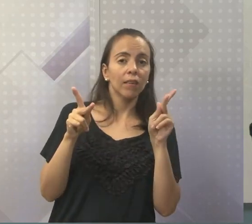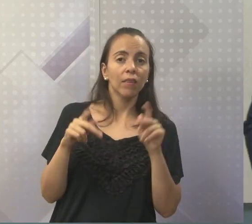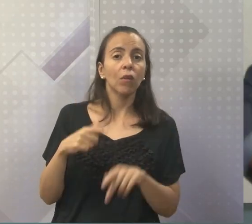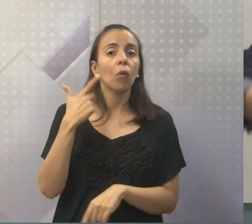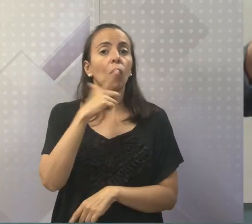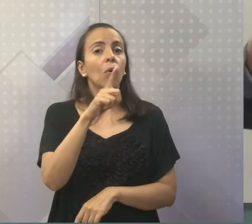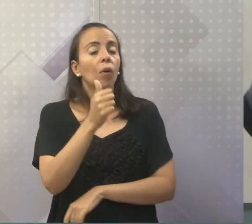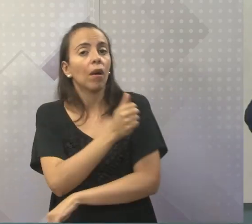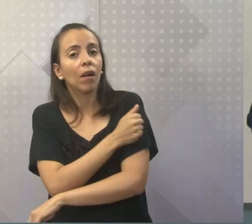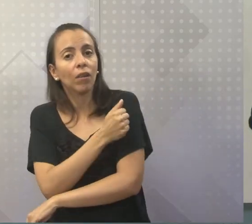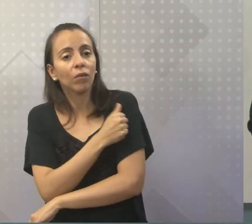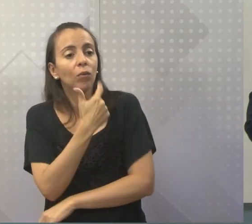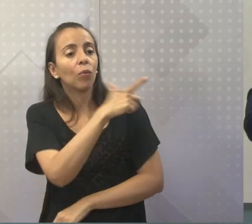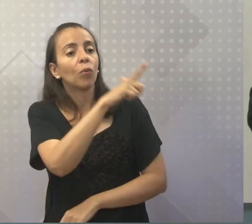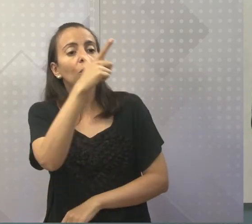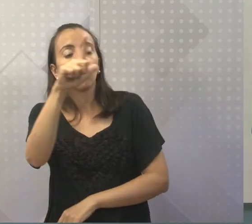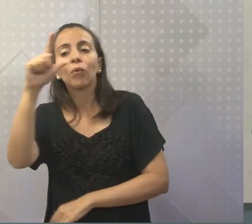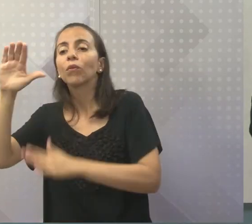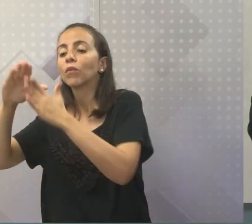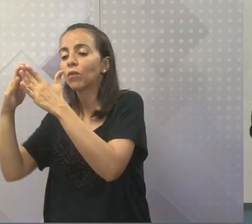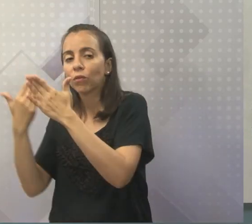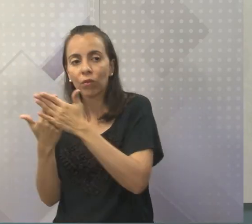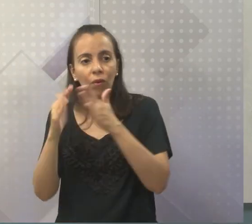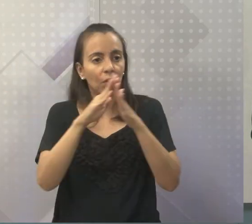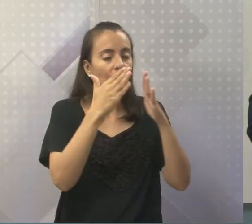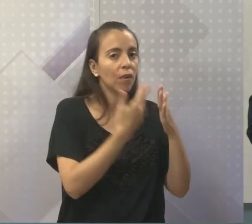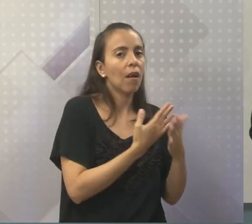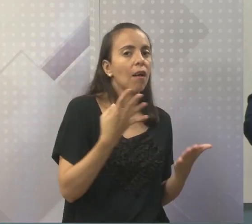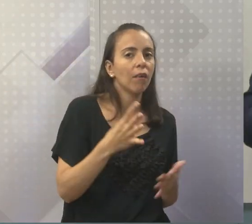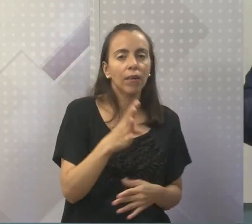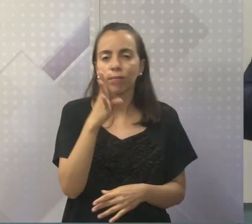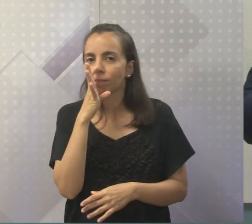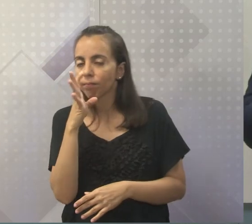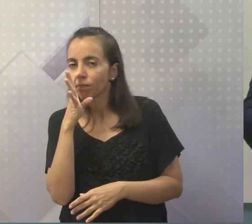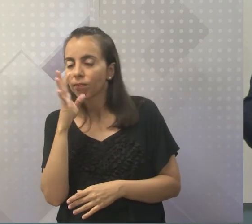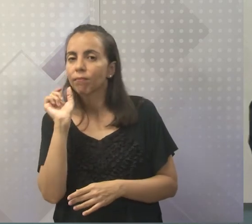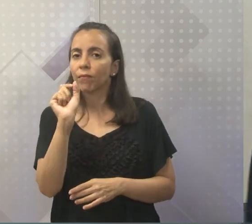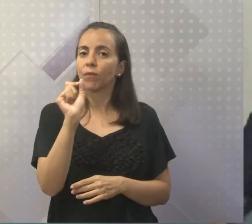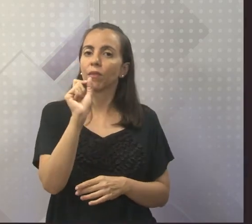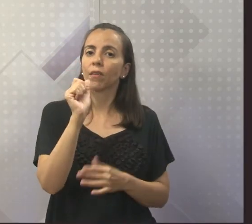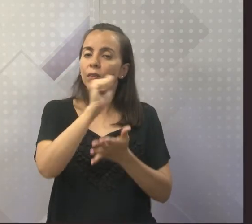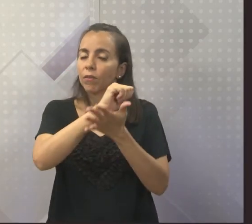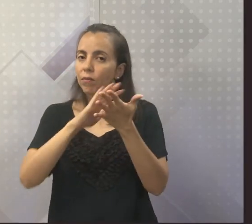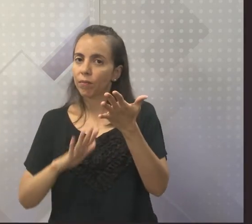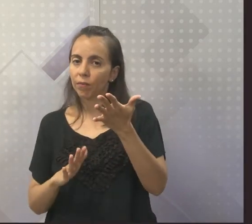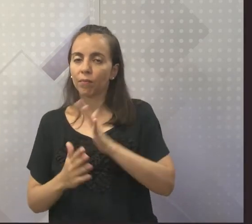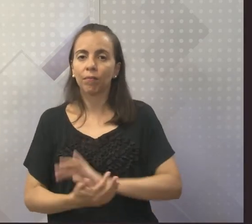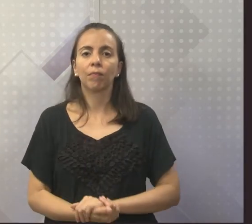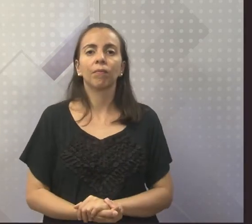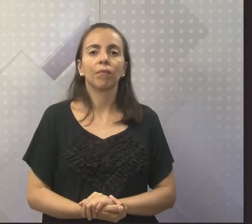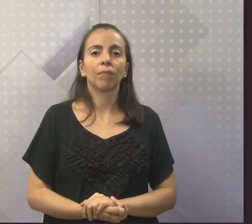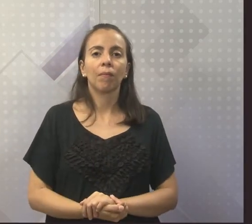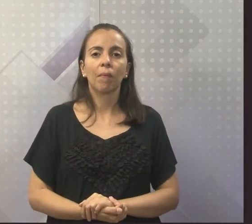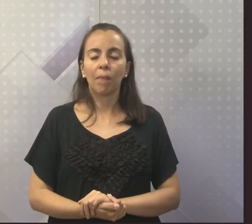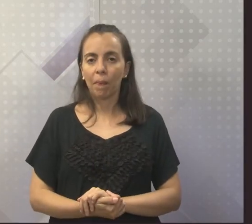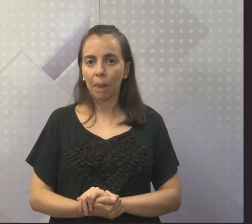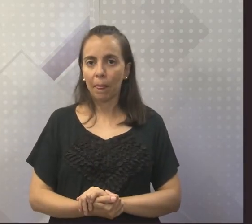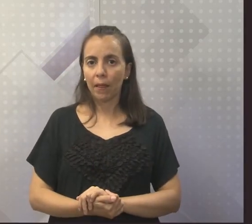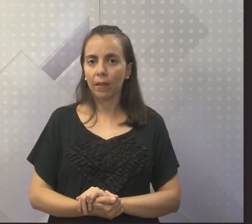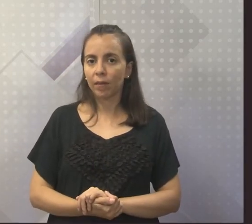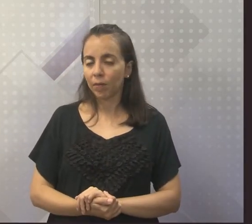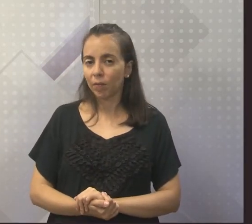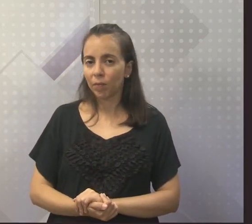outros alunos das outras escolas que estão me assistindo agora, olha só, atividade. Olha o que você vai fazer.